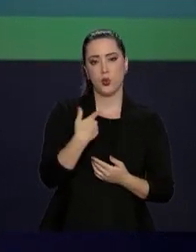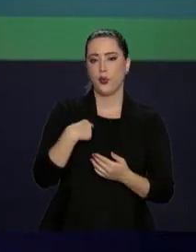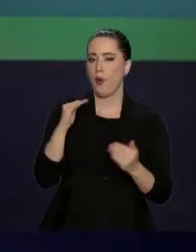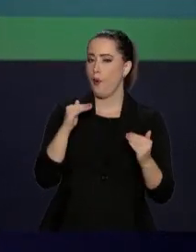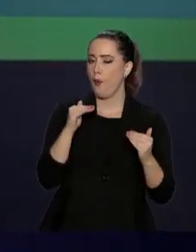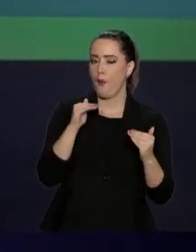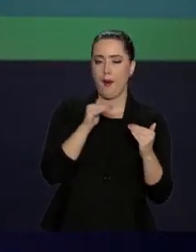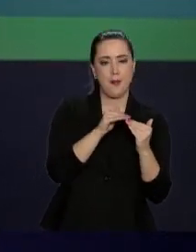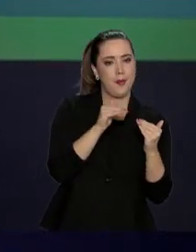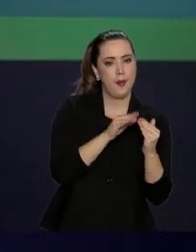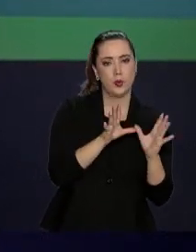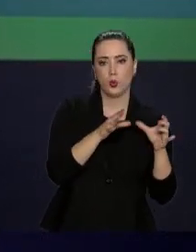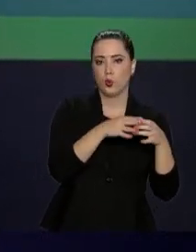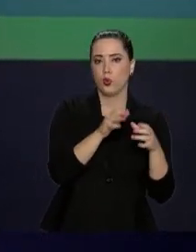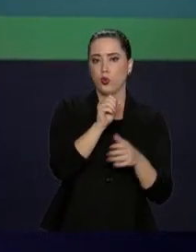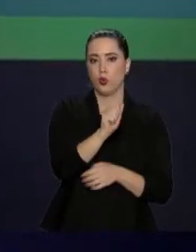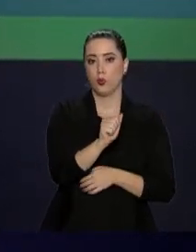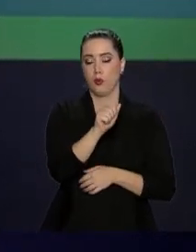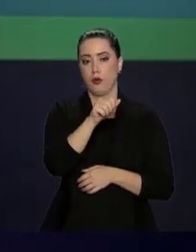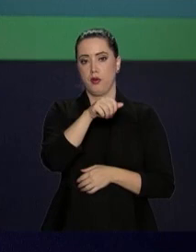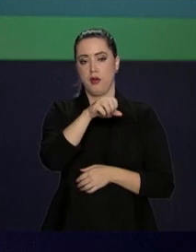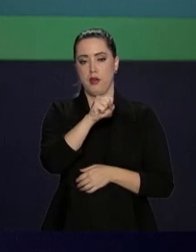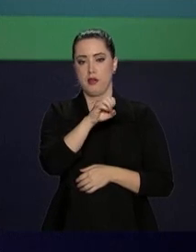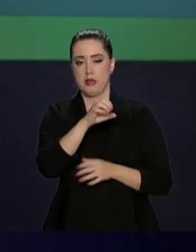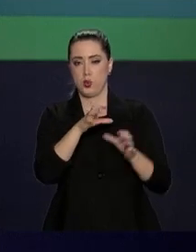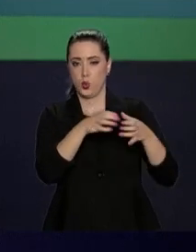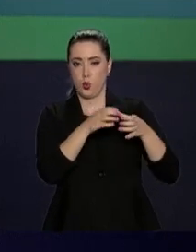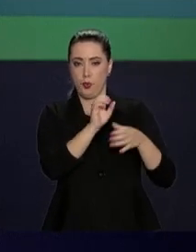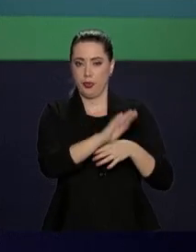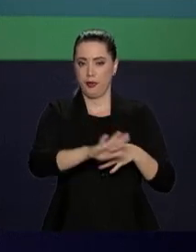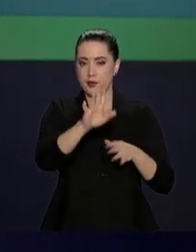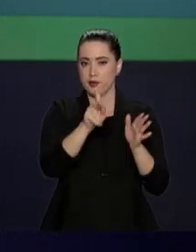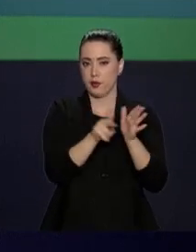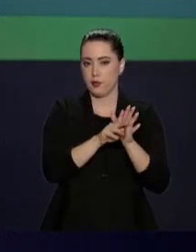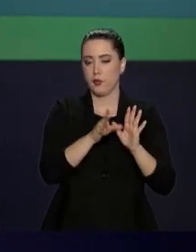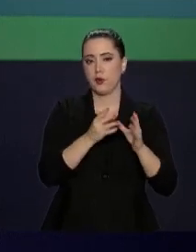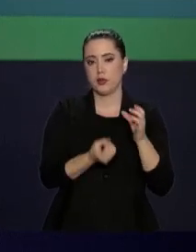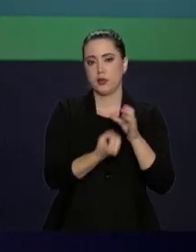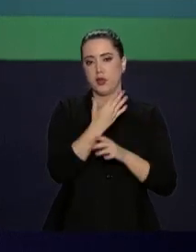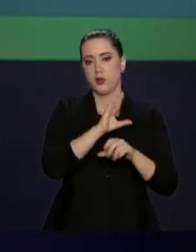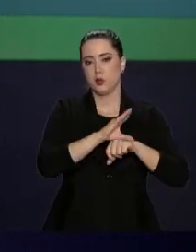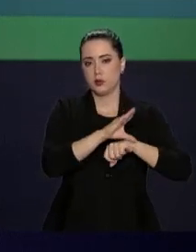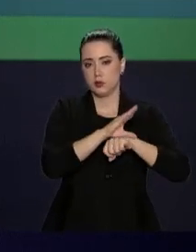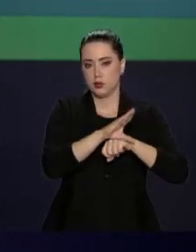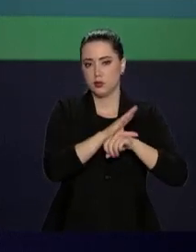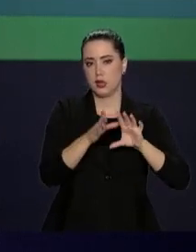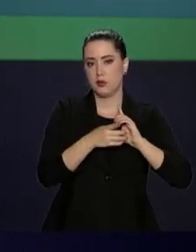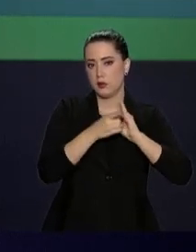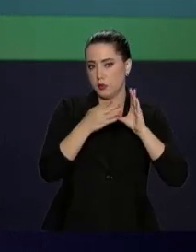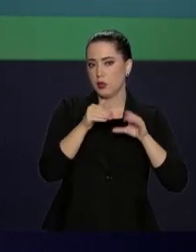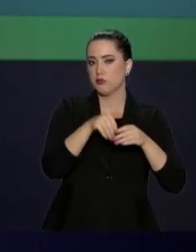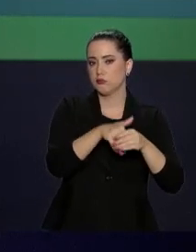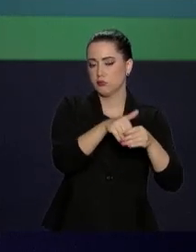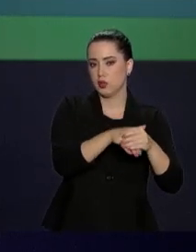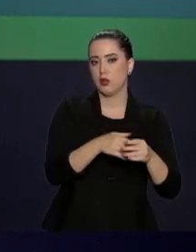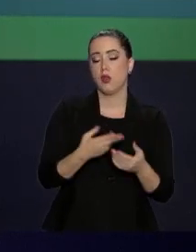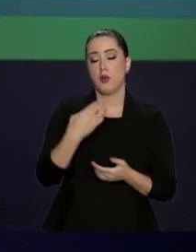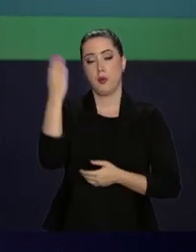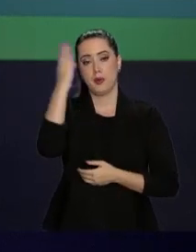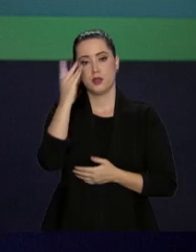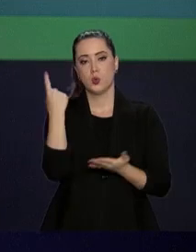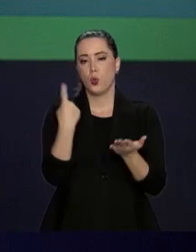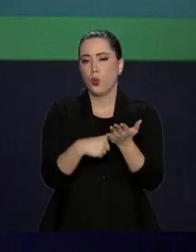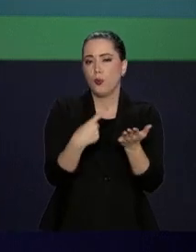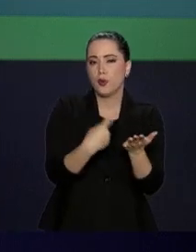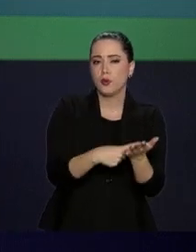pleno apoio à Assembleia Nacional, órgão constitucional democraticamente eleito. Em nota, o Brasil confirma seu compromisso